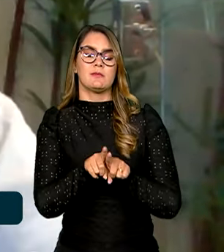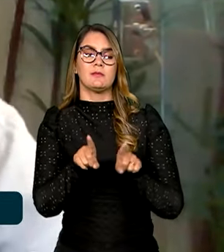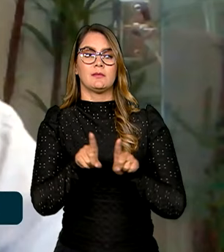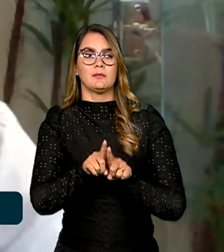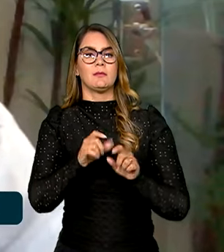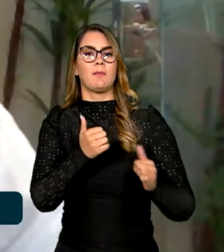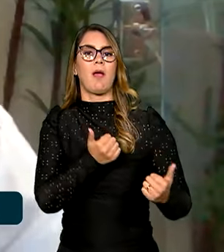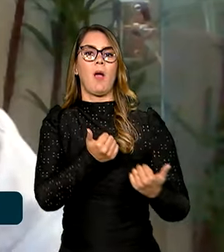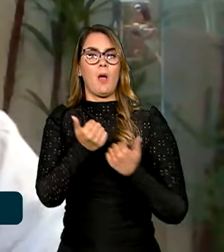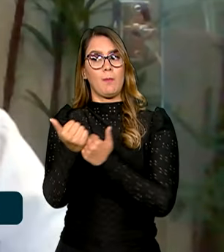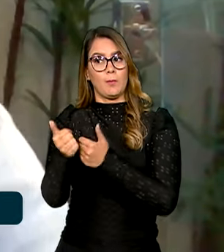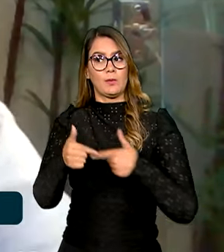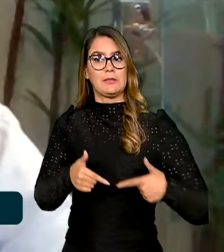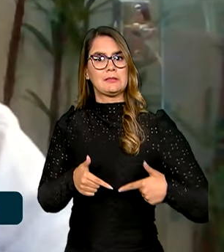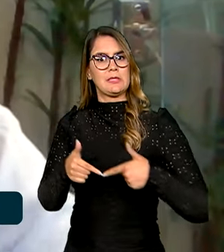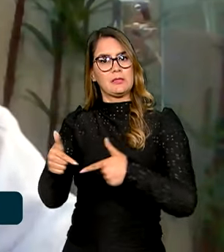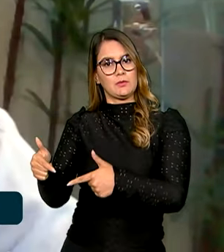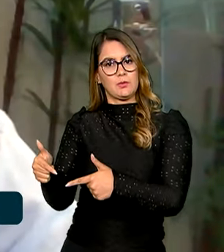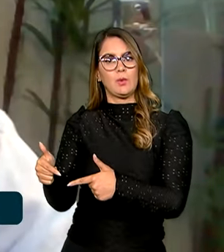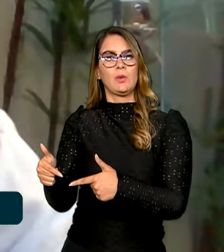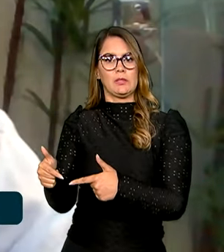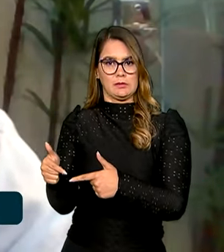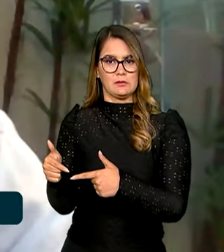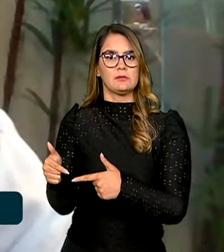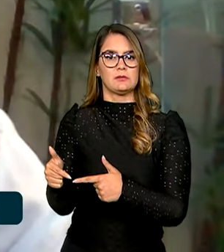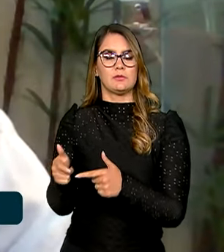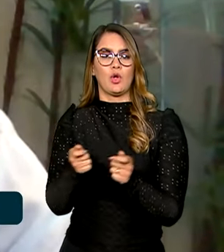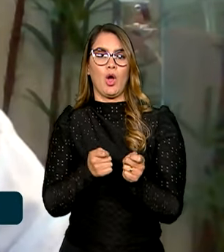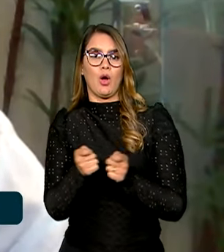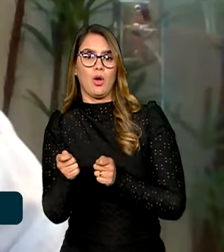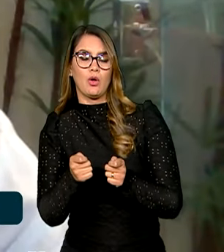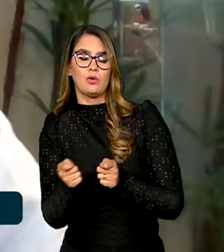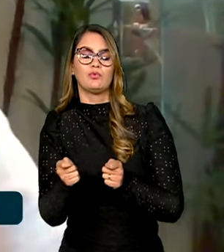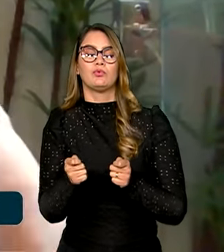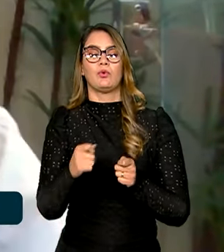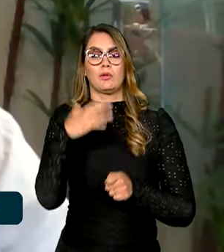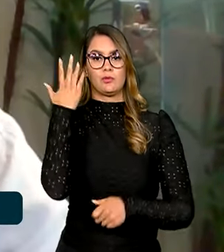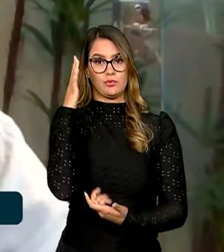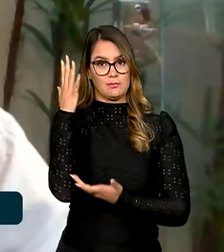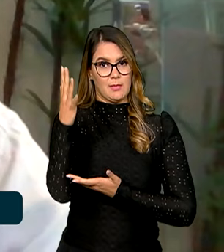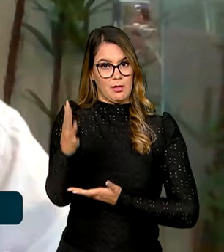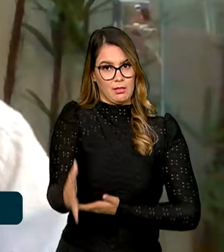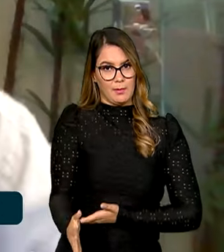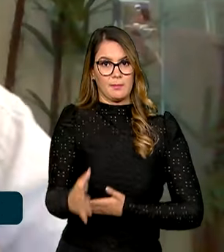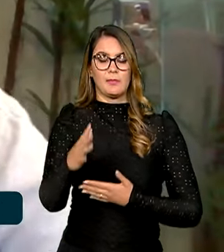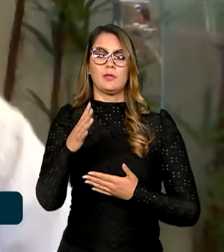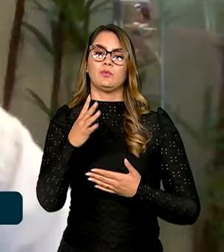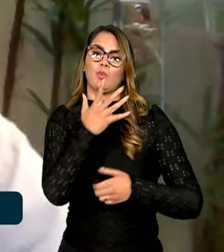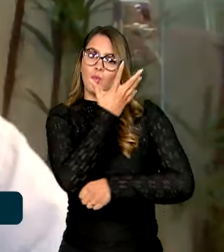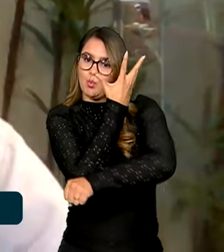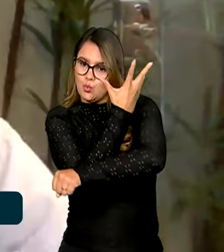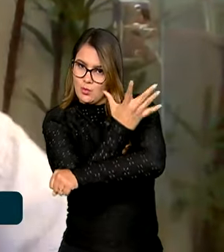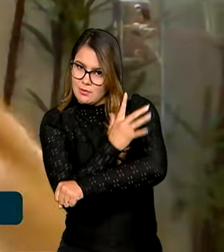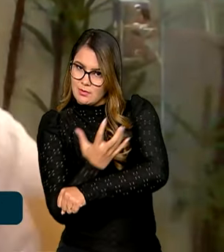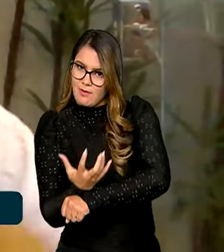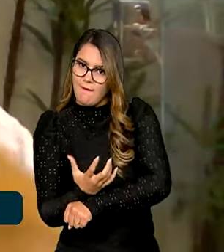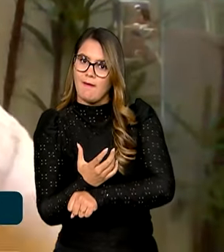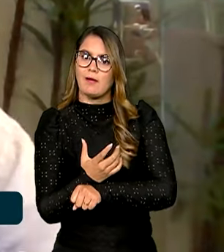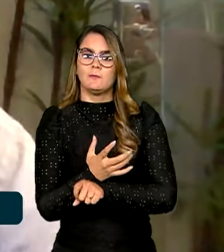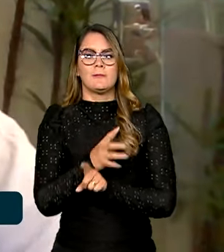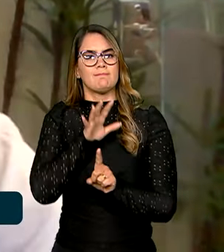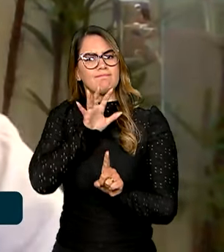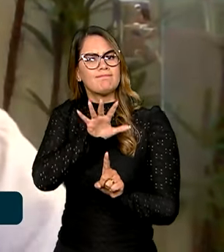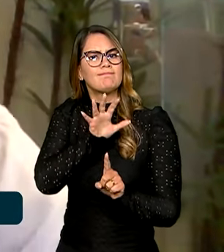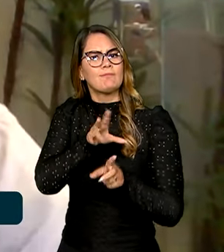reforço das ações de controle do desmatamento no Cerrado e manter essa pressão,